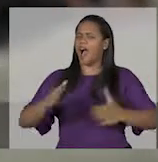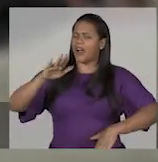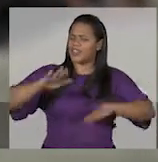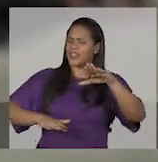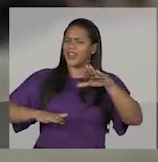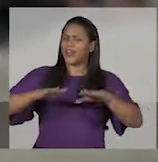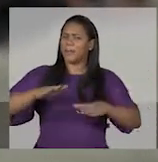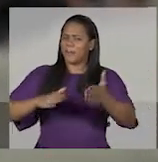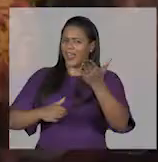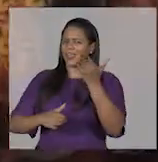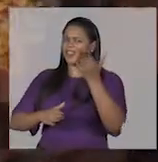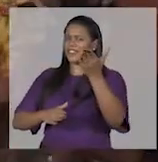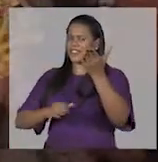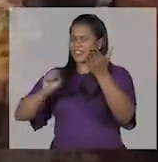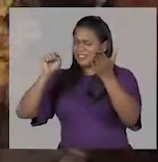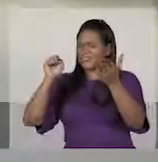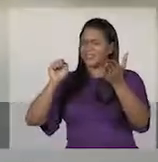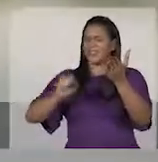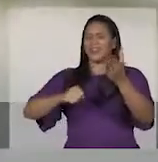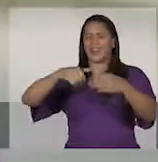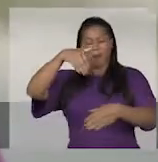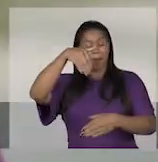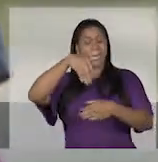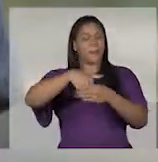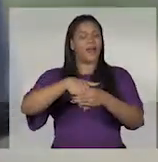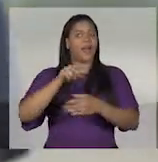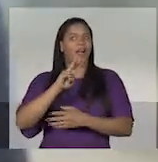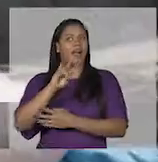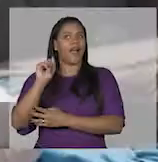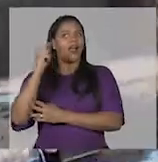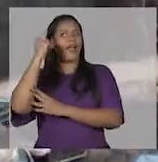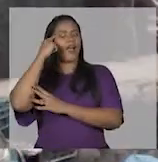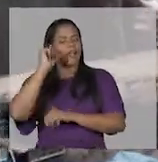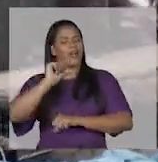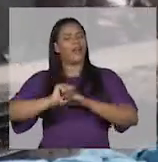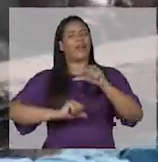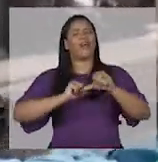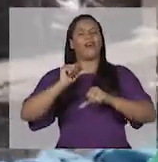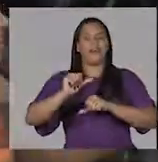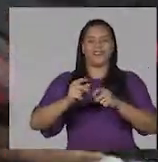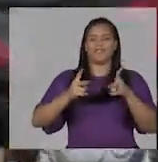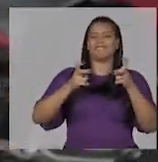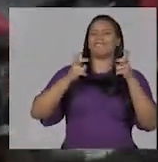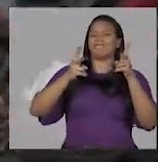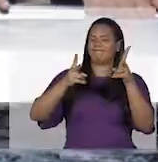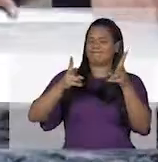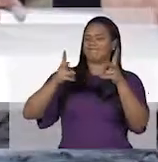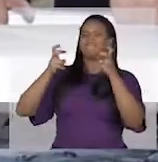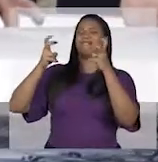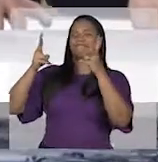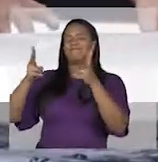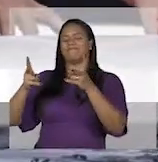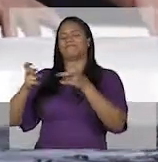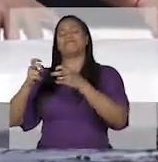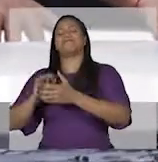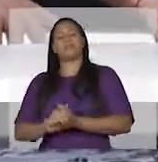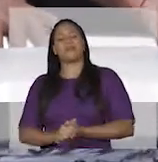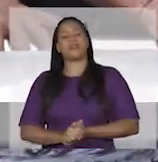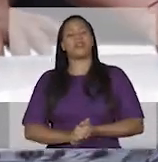Agora só depende de você Vai ser melhor, você vai ver